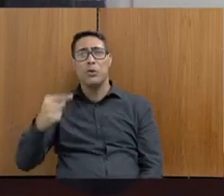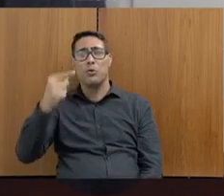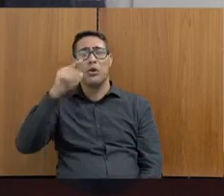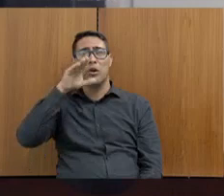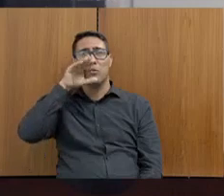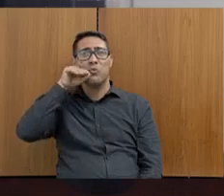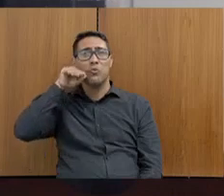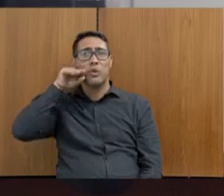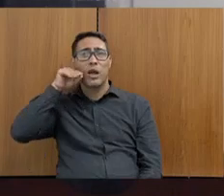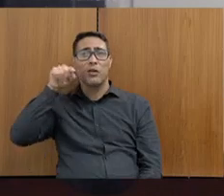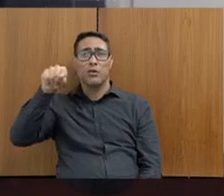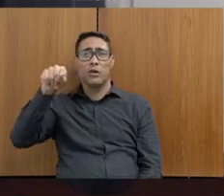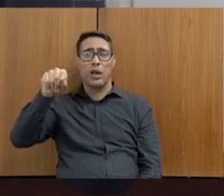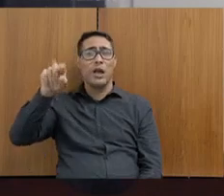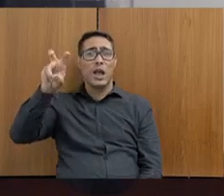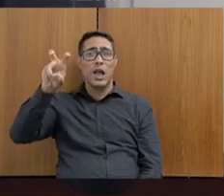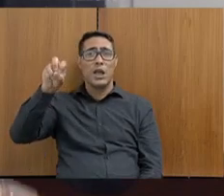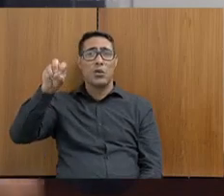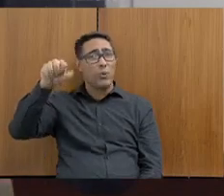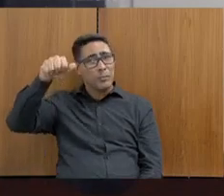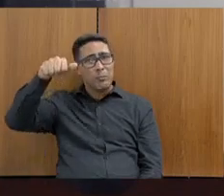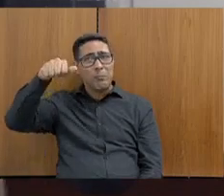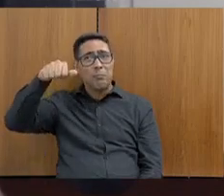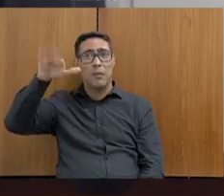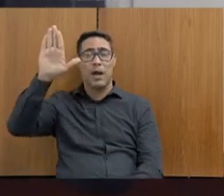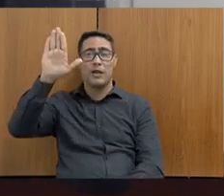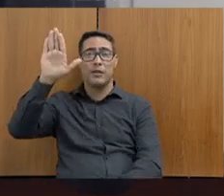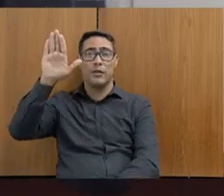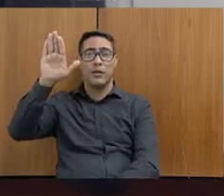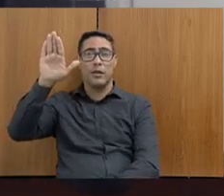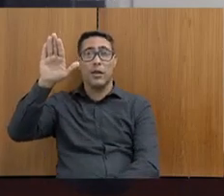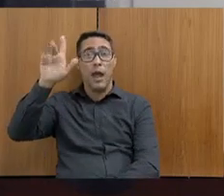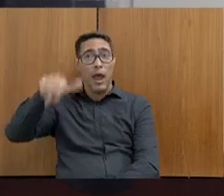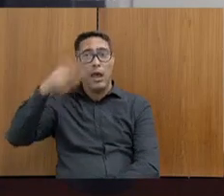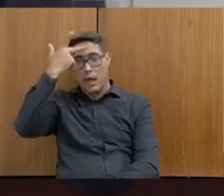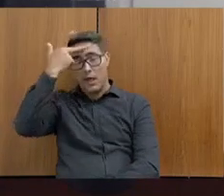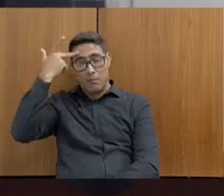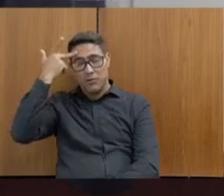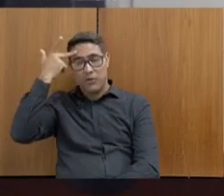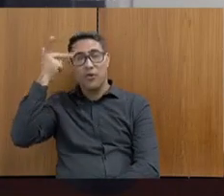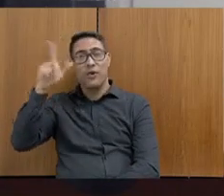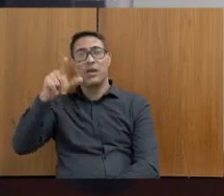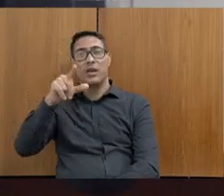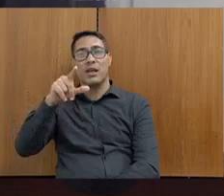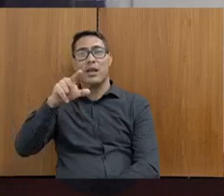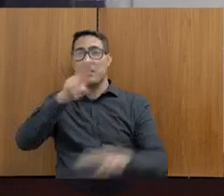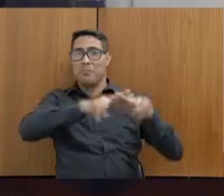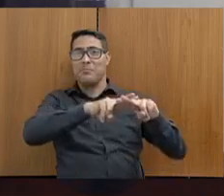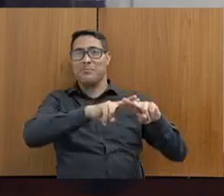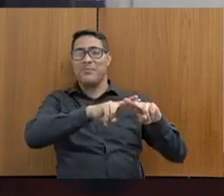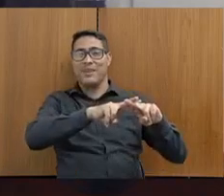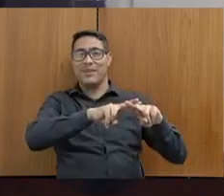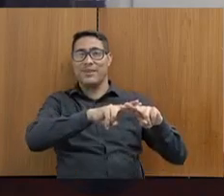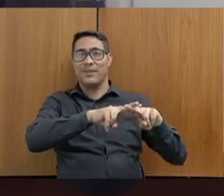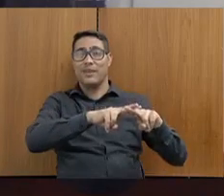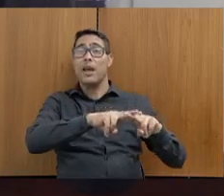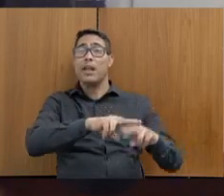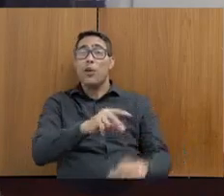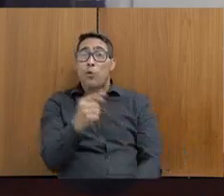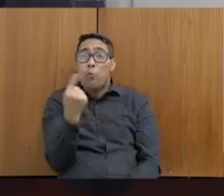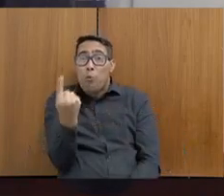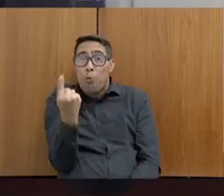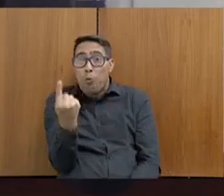aproximadamente mais de 50 são presidiários. Ele disse que apenas um ele teve problema.